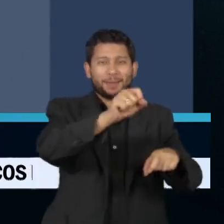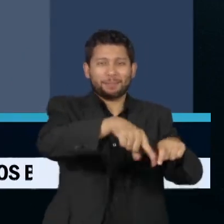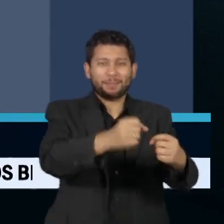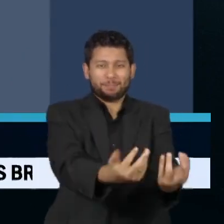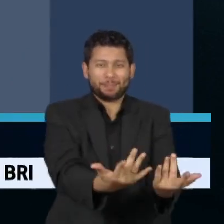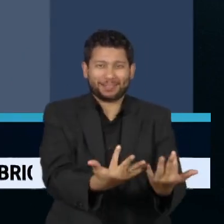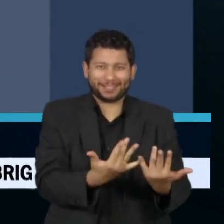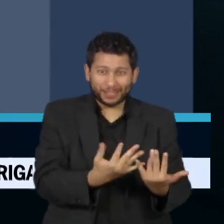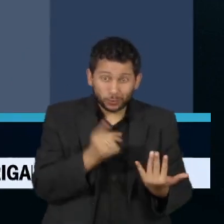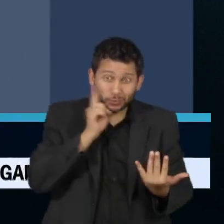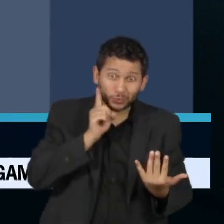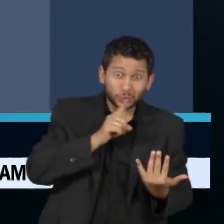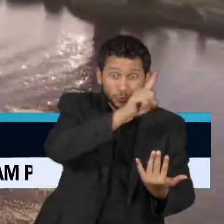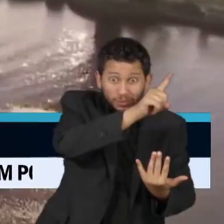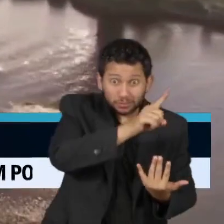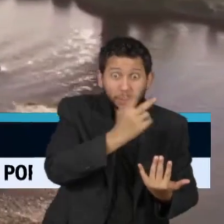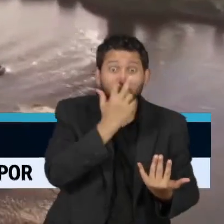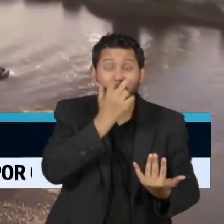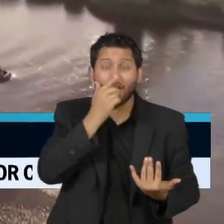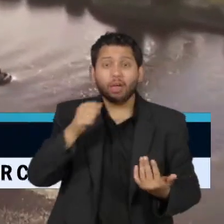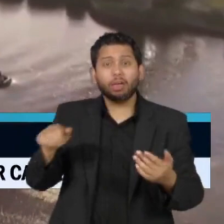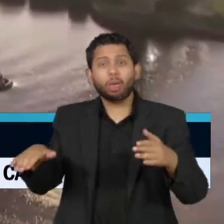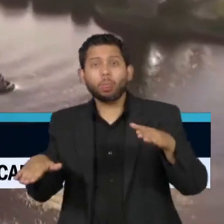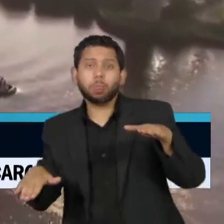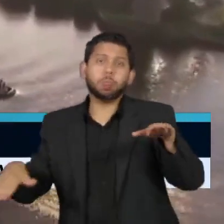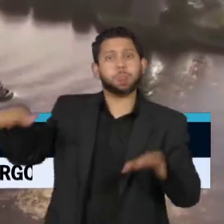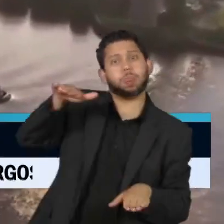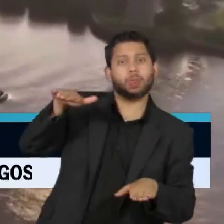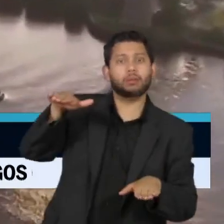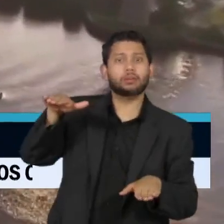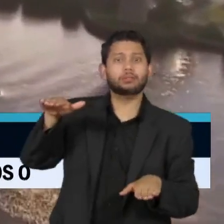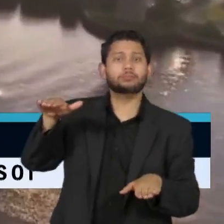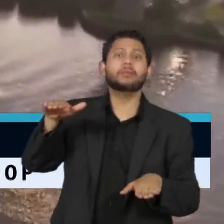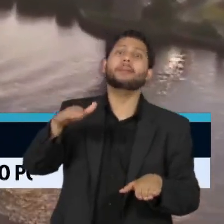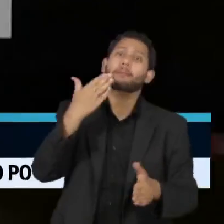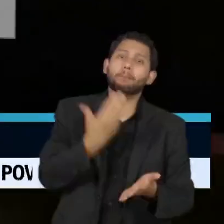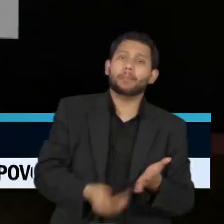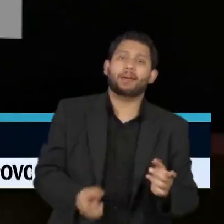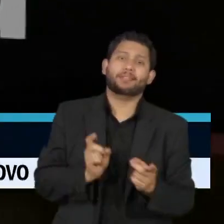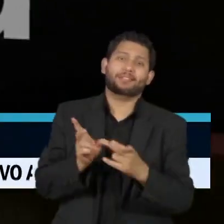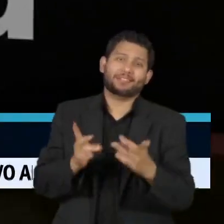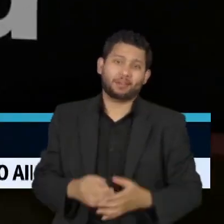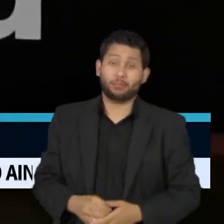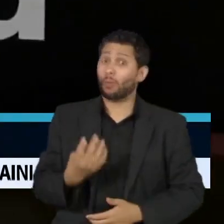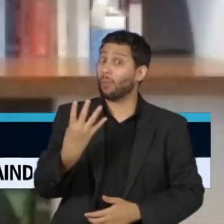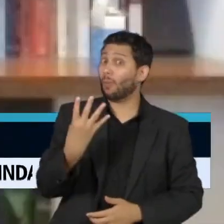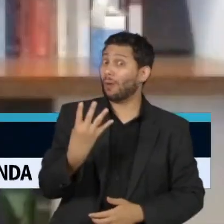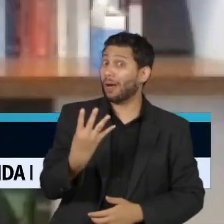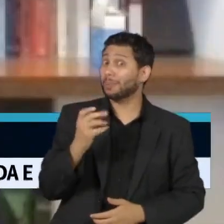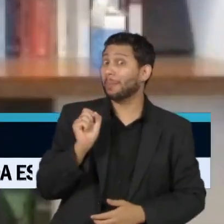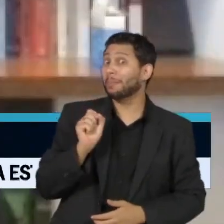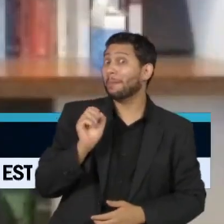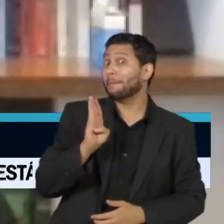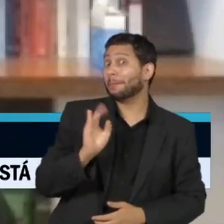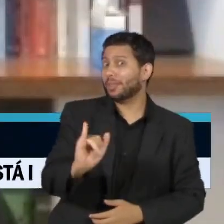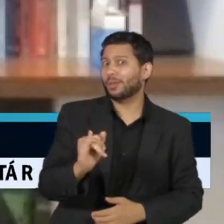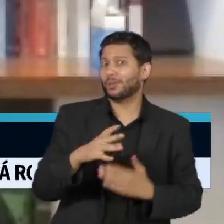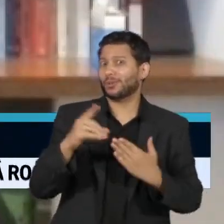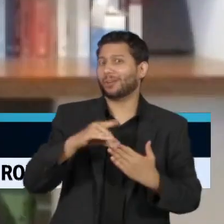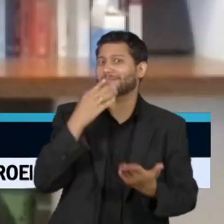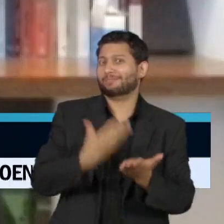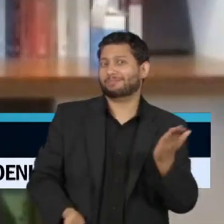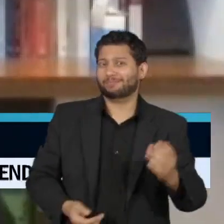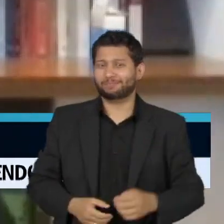desvantagem significativa. As perdas são estimadas em pelo menos 4 bilhões de dólares. Os vários